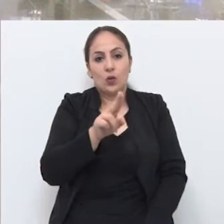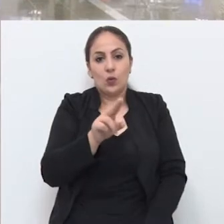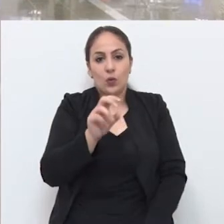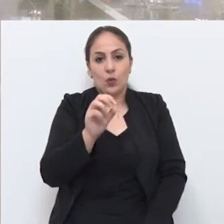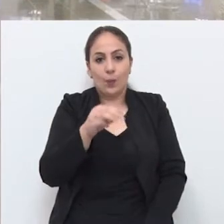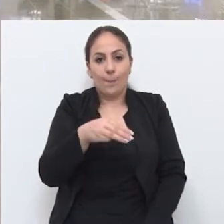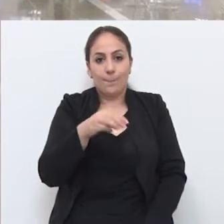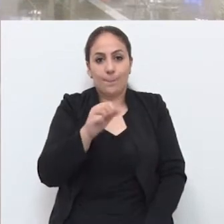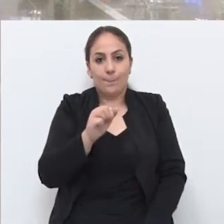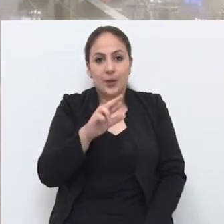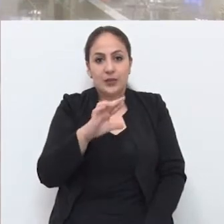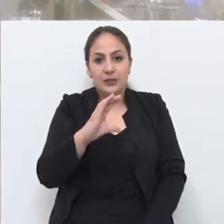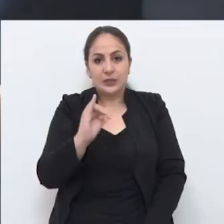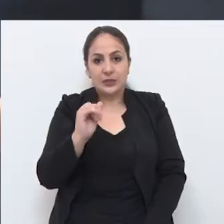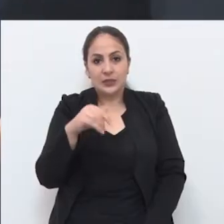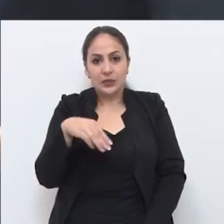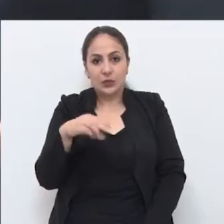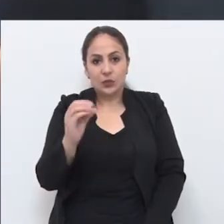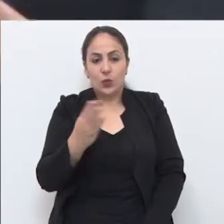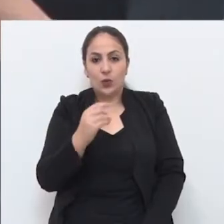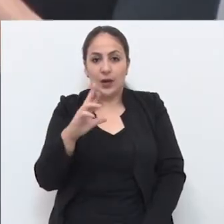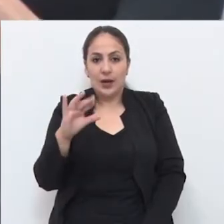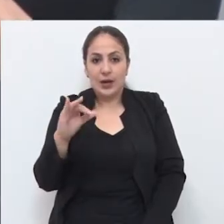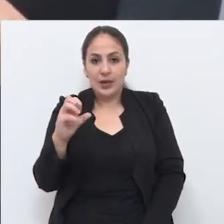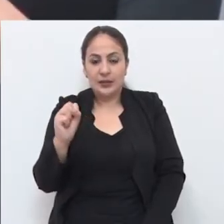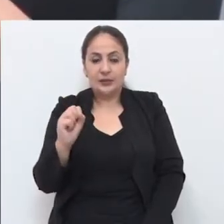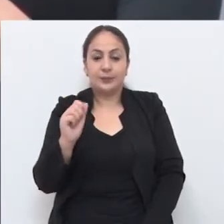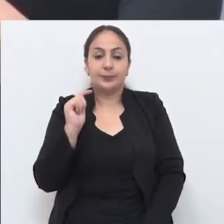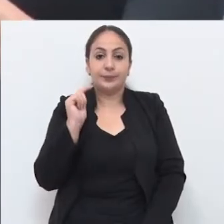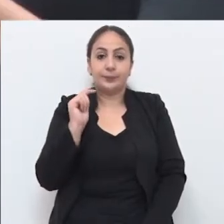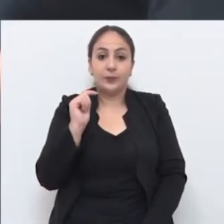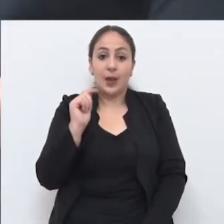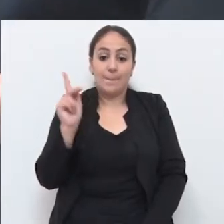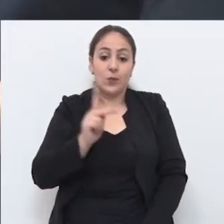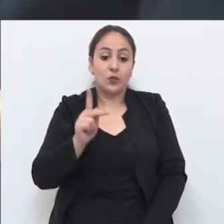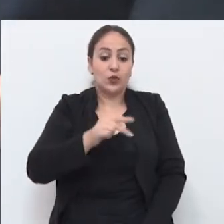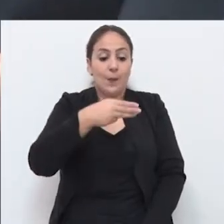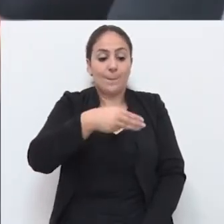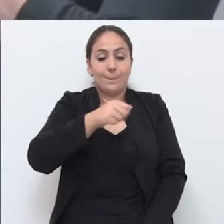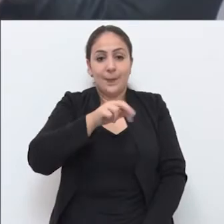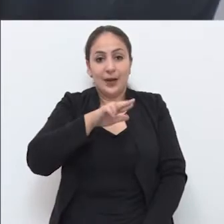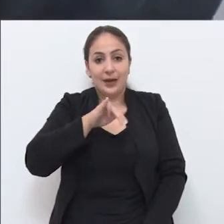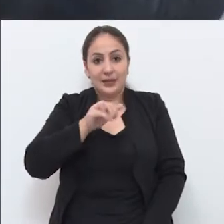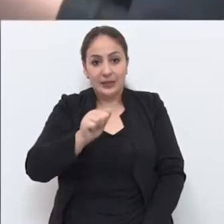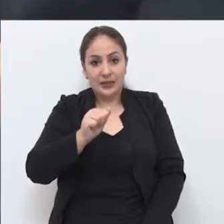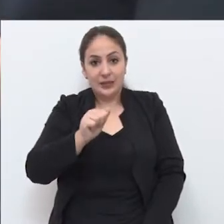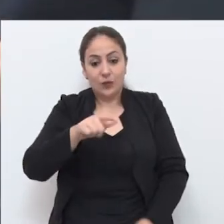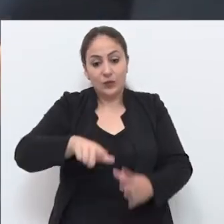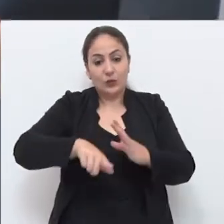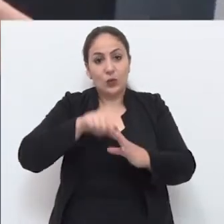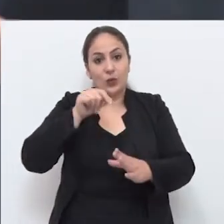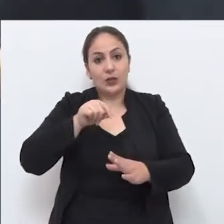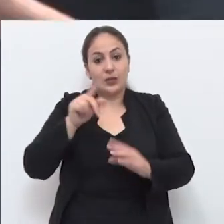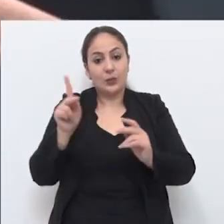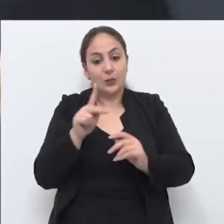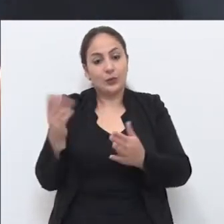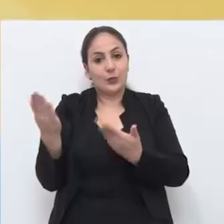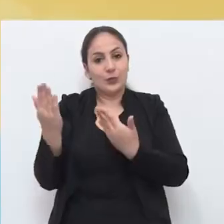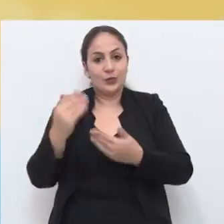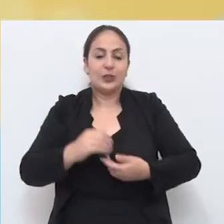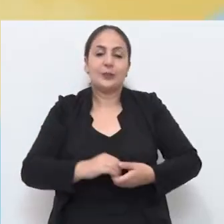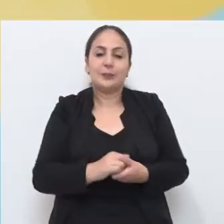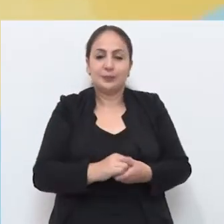Comercindo dos Reis. Maria Helena Biertroglio foi escolhida como educadora emérita homenageada.